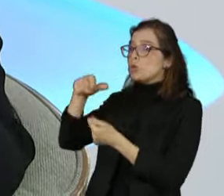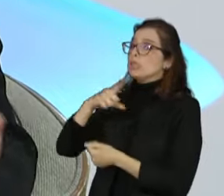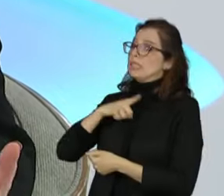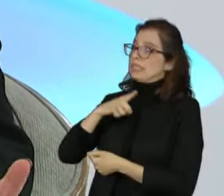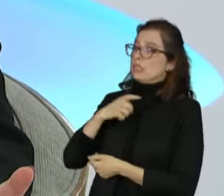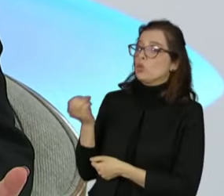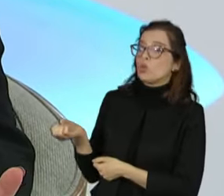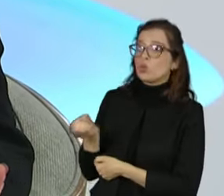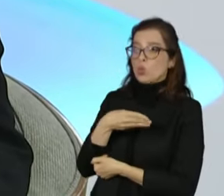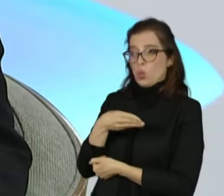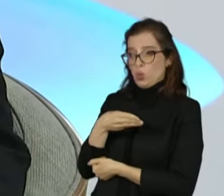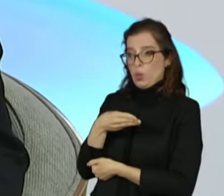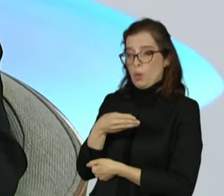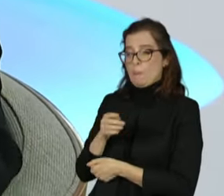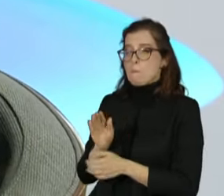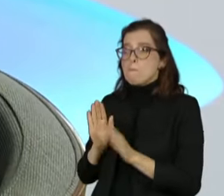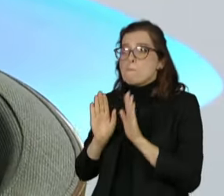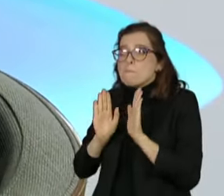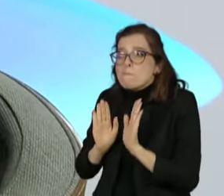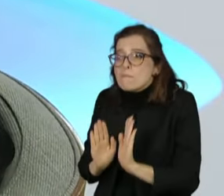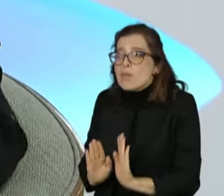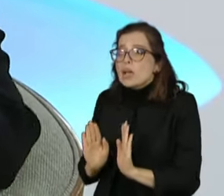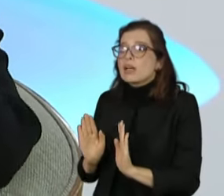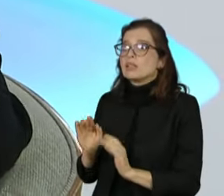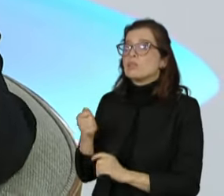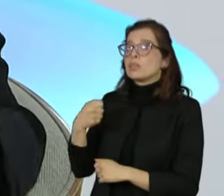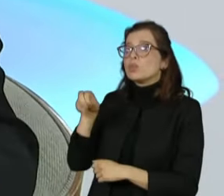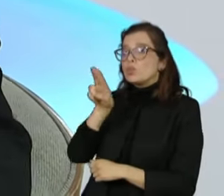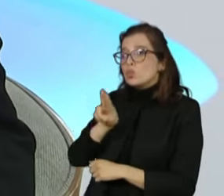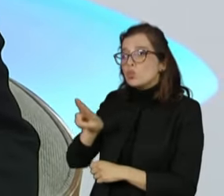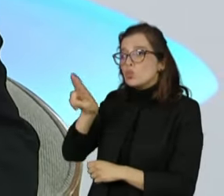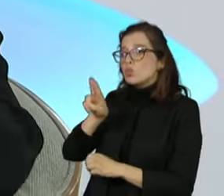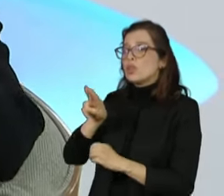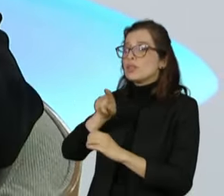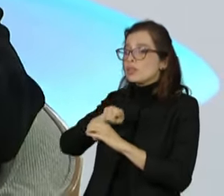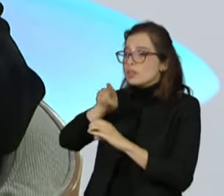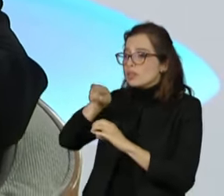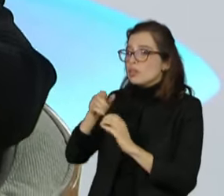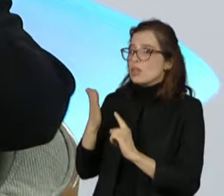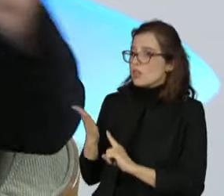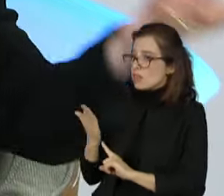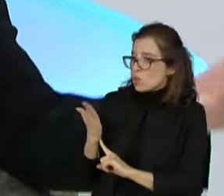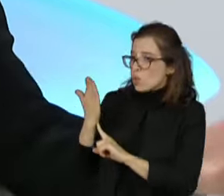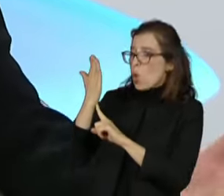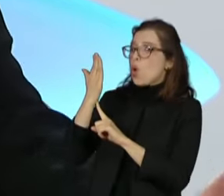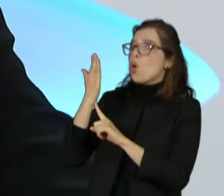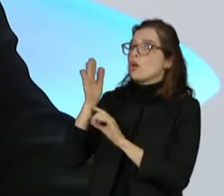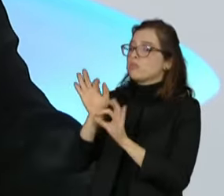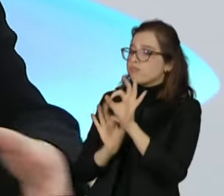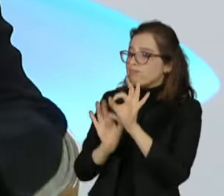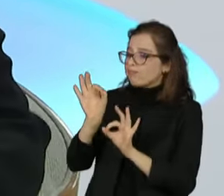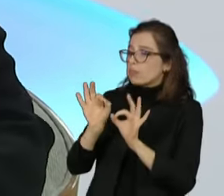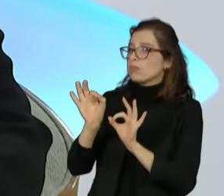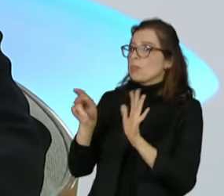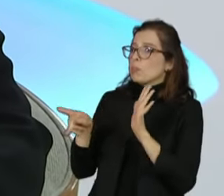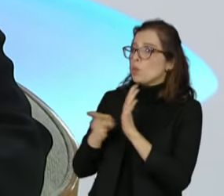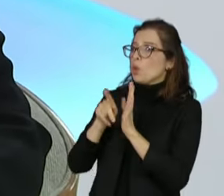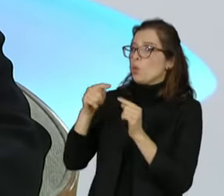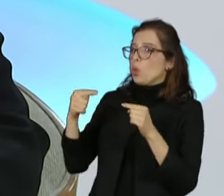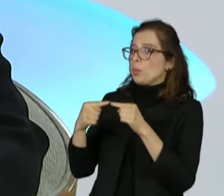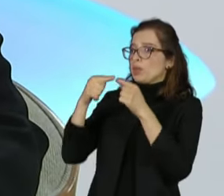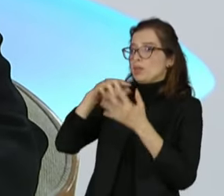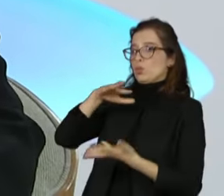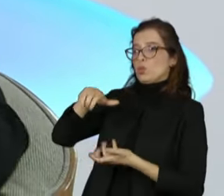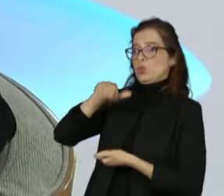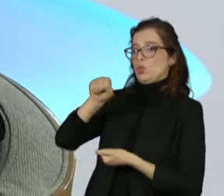mas não tão diferente a ponto de nós não utilizarmos a ciência, a tecnologia e inovação, que aliás é um tema belíssimo que a gente infelizmente não